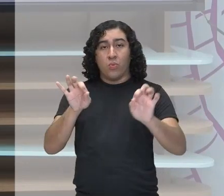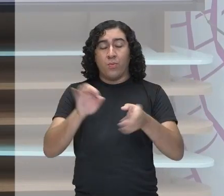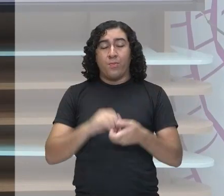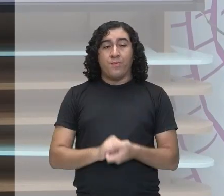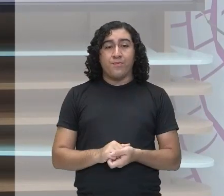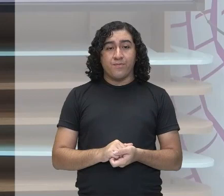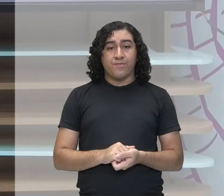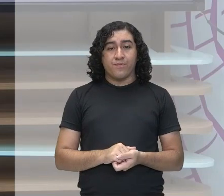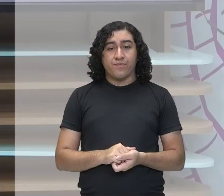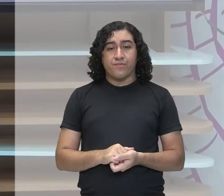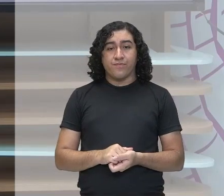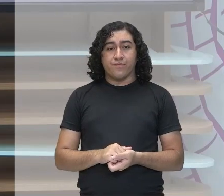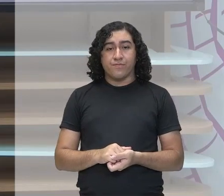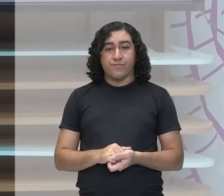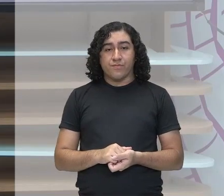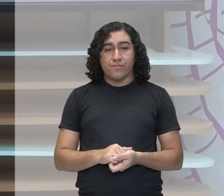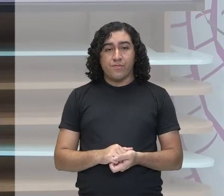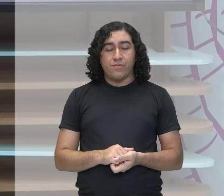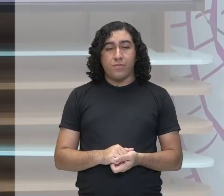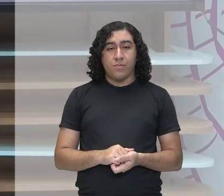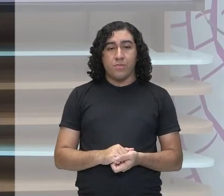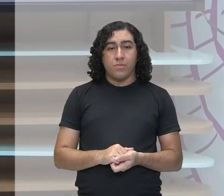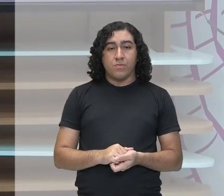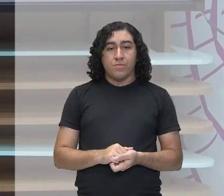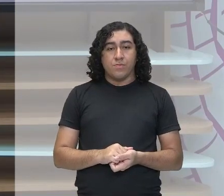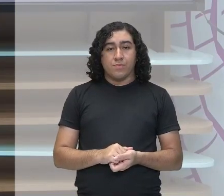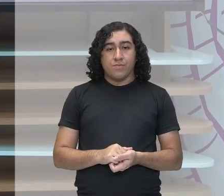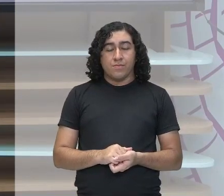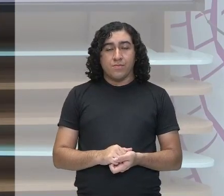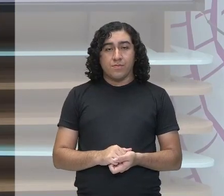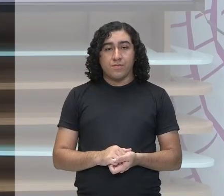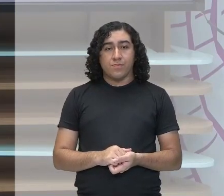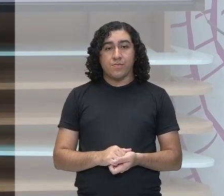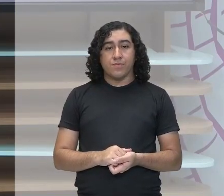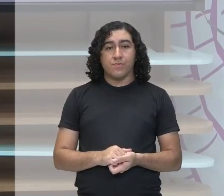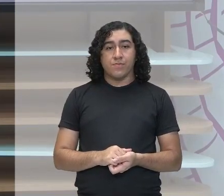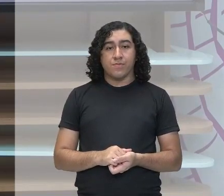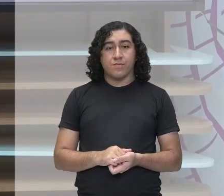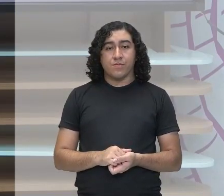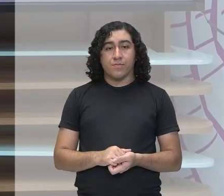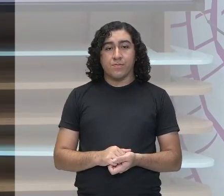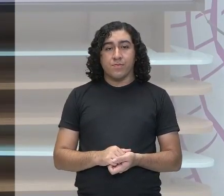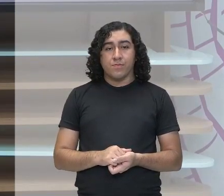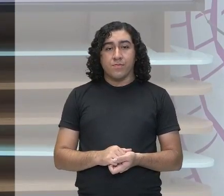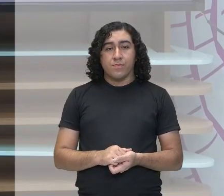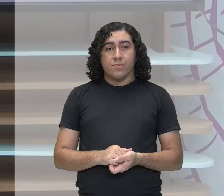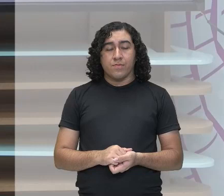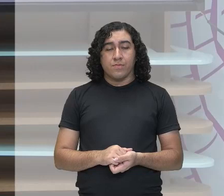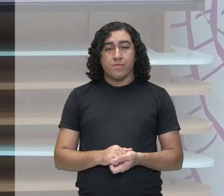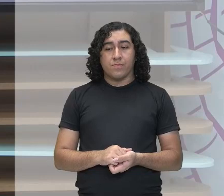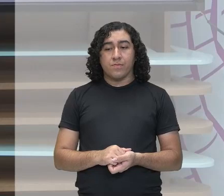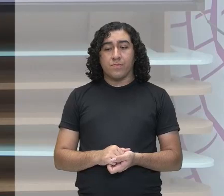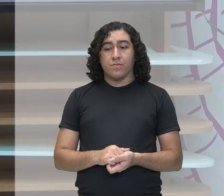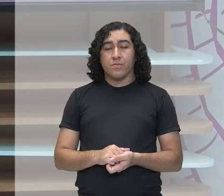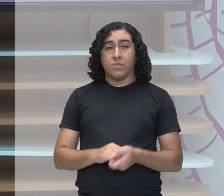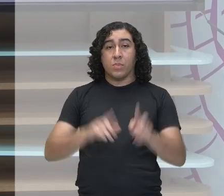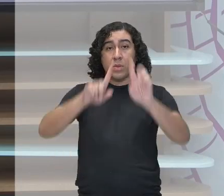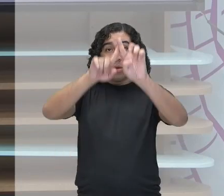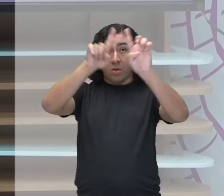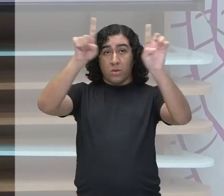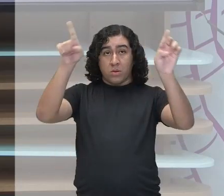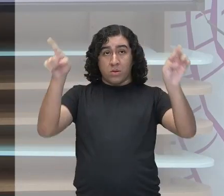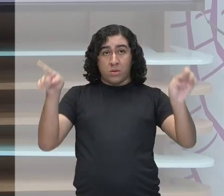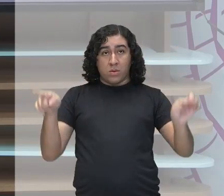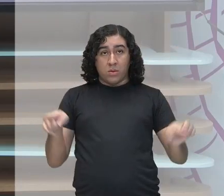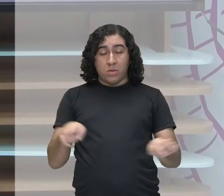Que vai ficar essa borda toda ao redor. Então, esse novo círculo aqui, né?